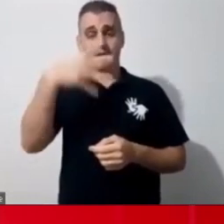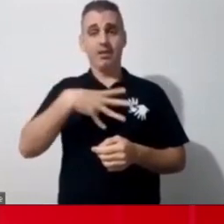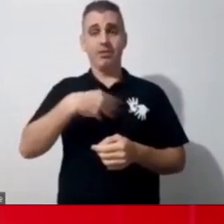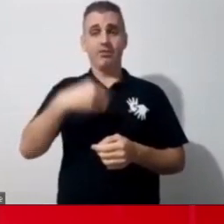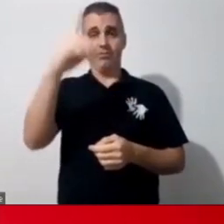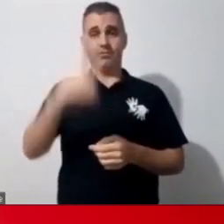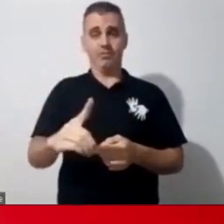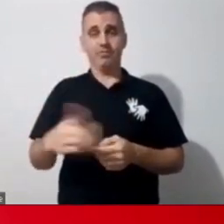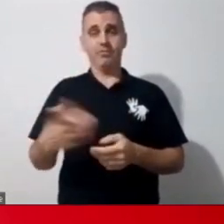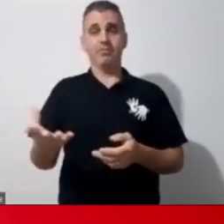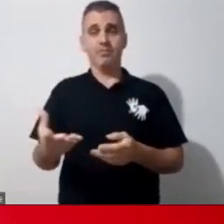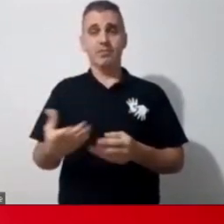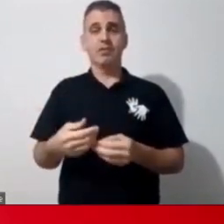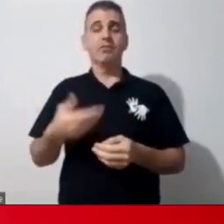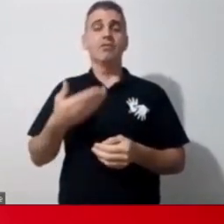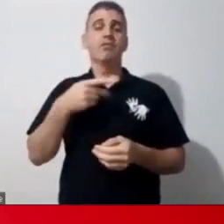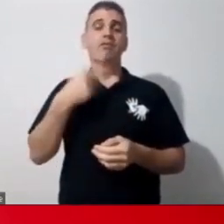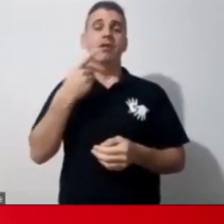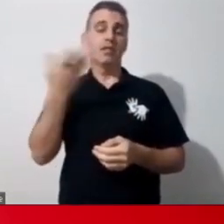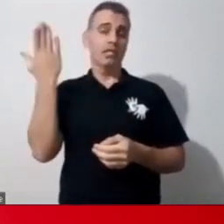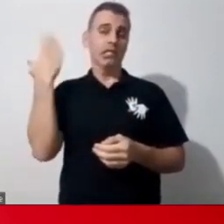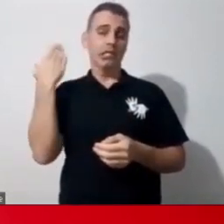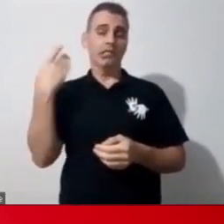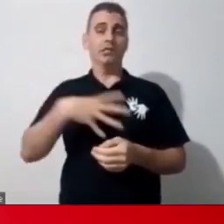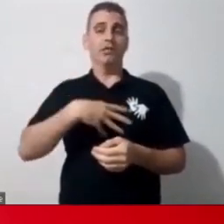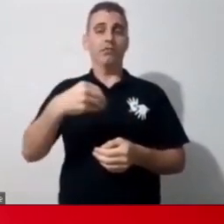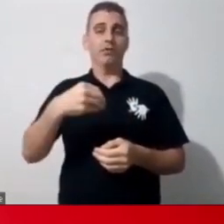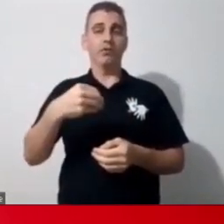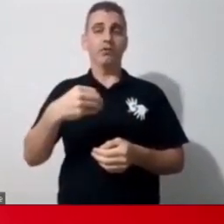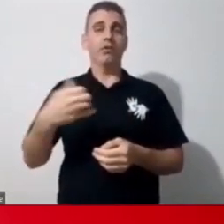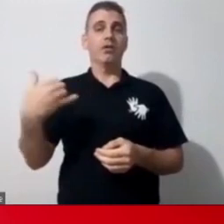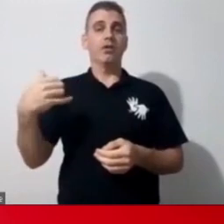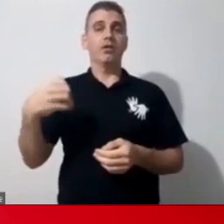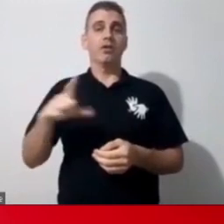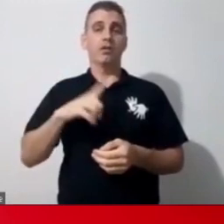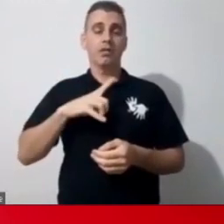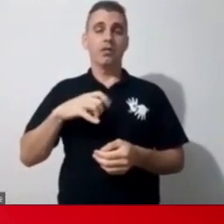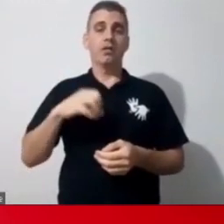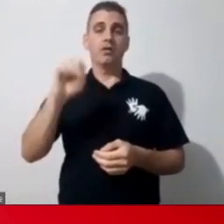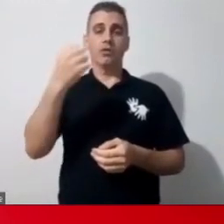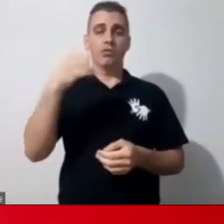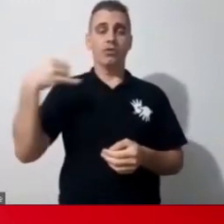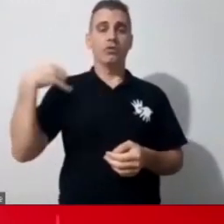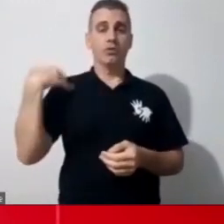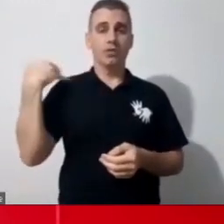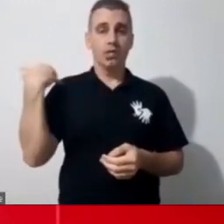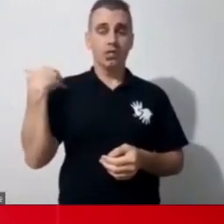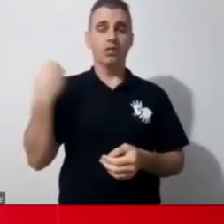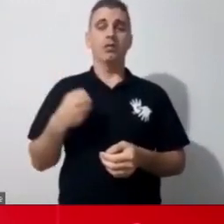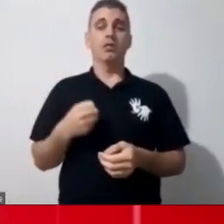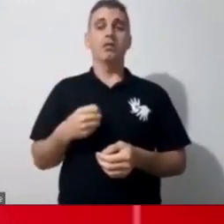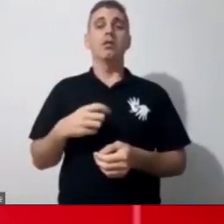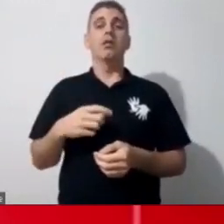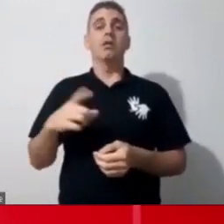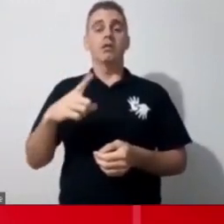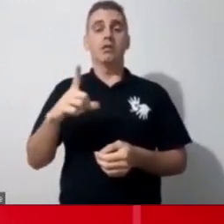como eu disse lá, tenho dois filhos, né, um tem oito anos, está em idade escolar, e tem o Gabriel, de dezesseis anos,